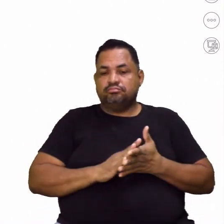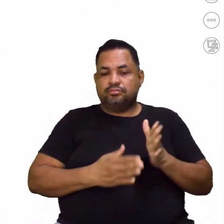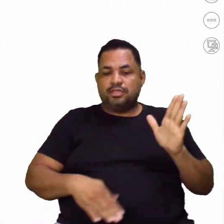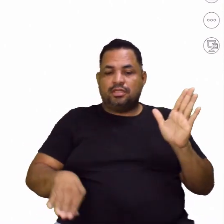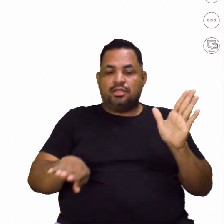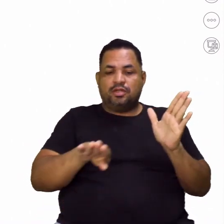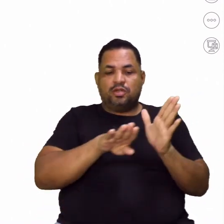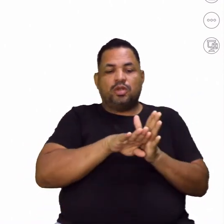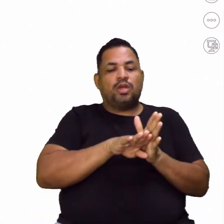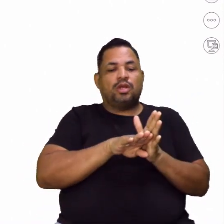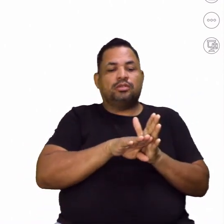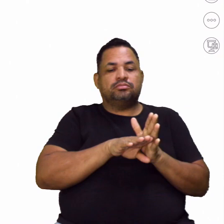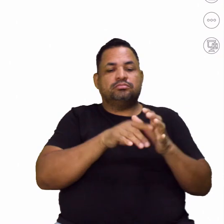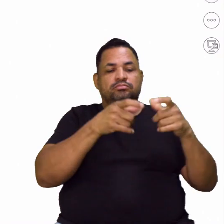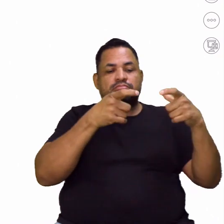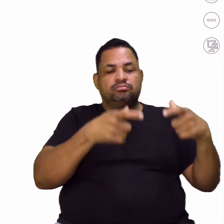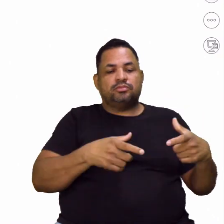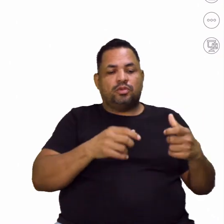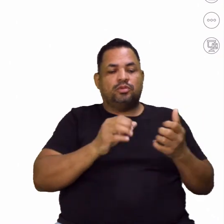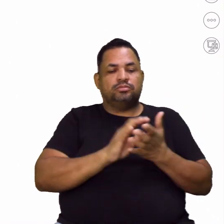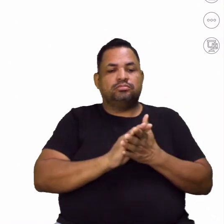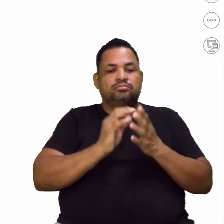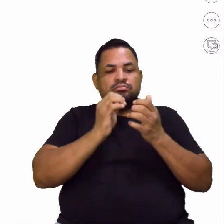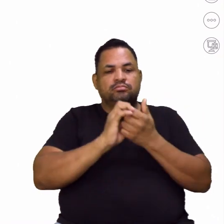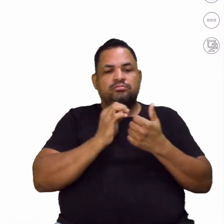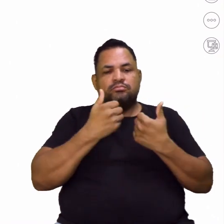de ônibus.